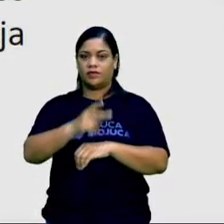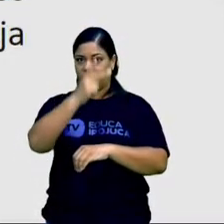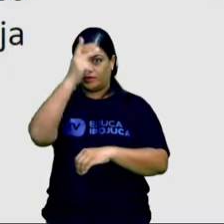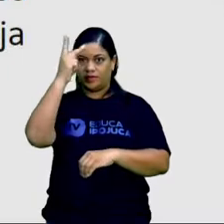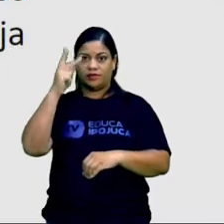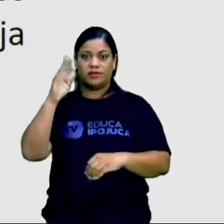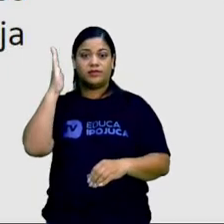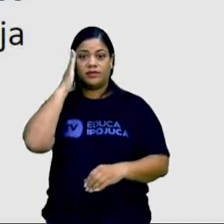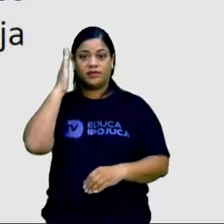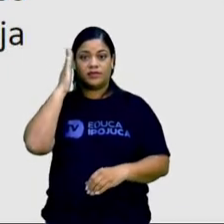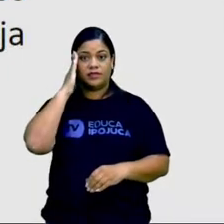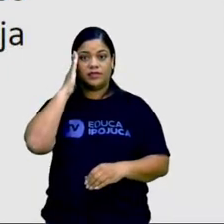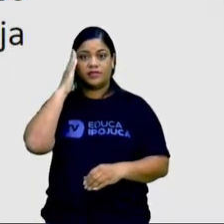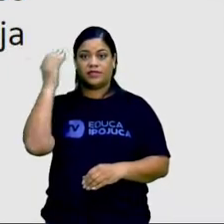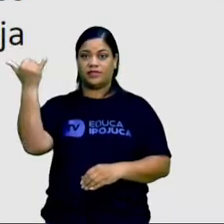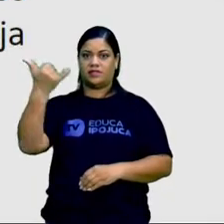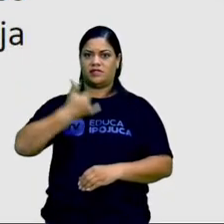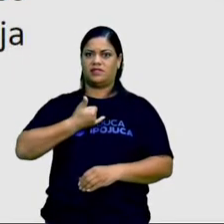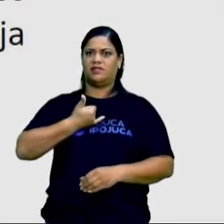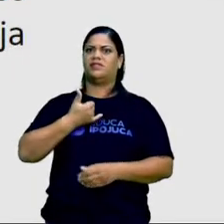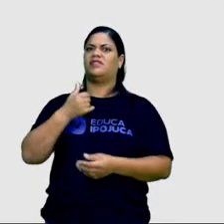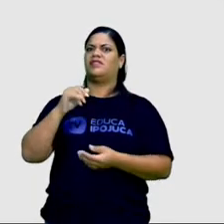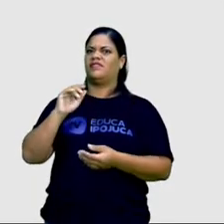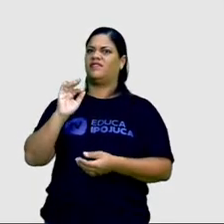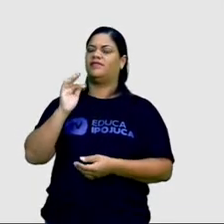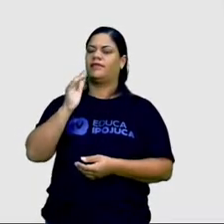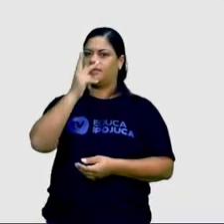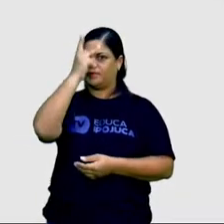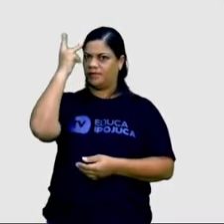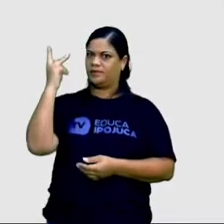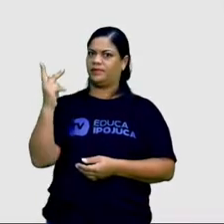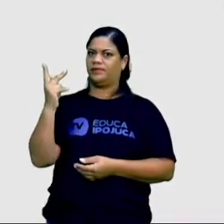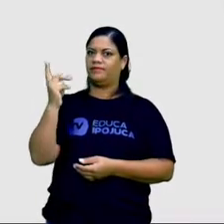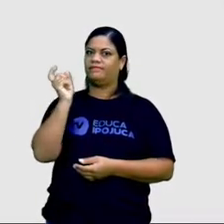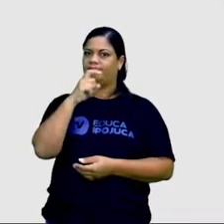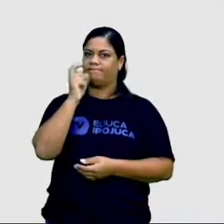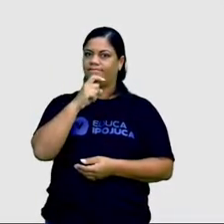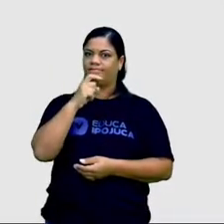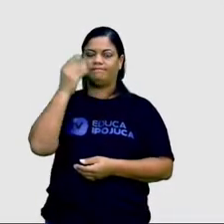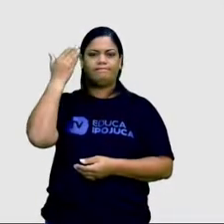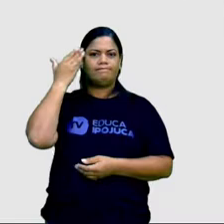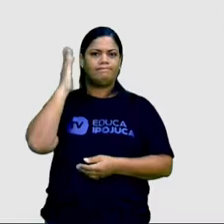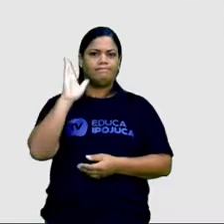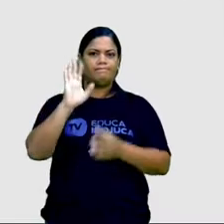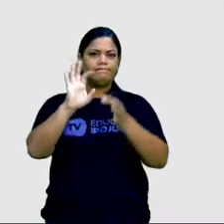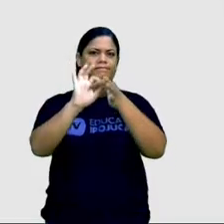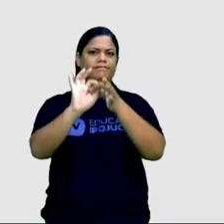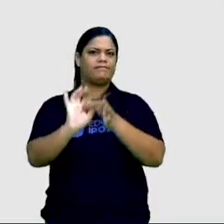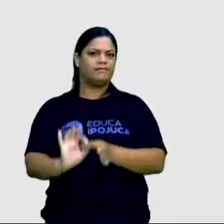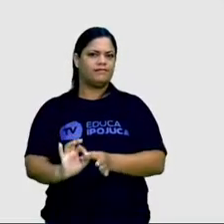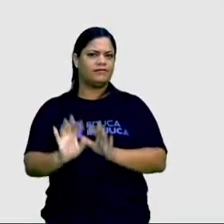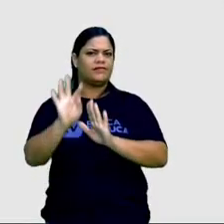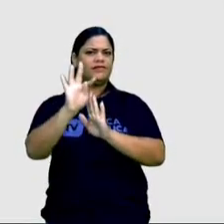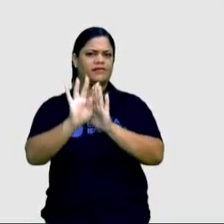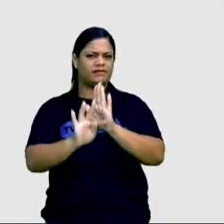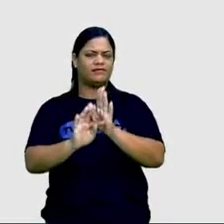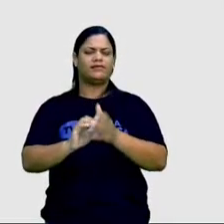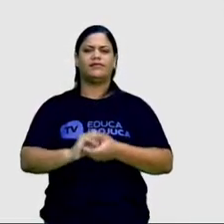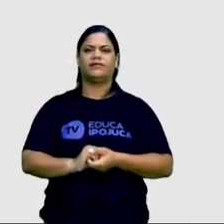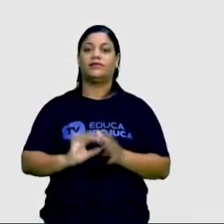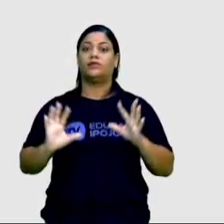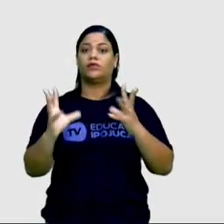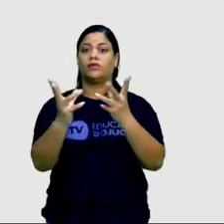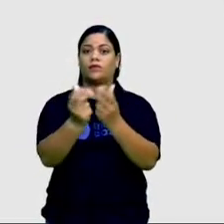convencer quem está recebendo aquela notícia falsa. Olha a outra característica. Todas as